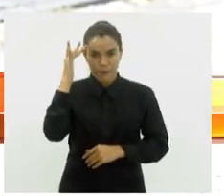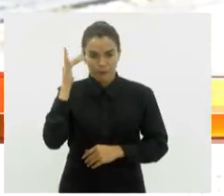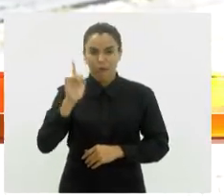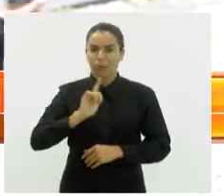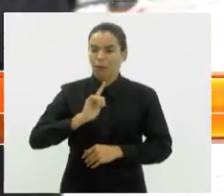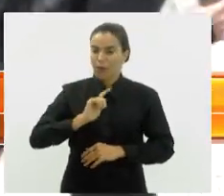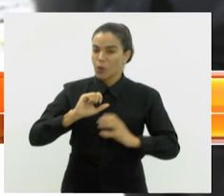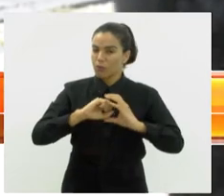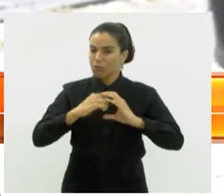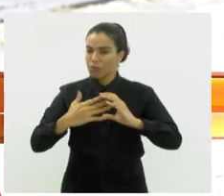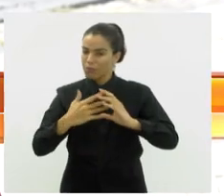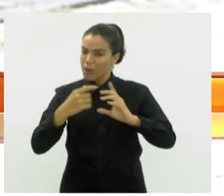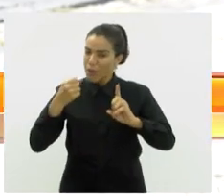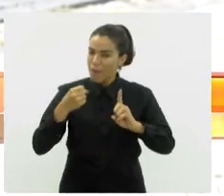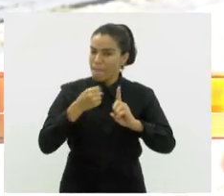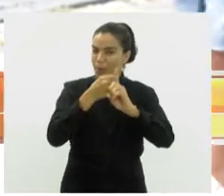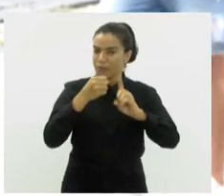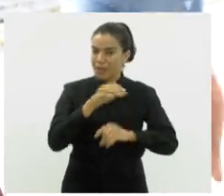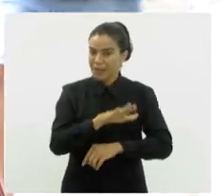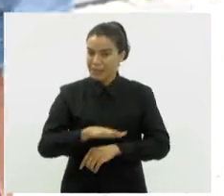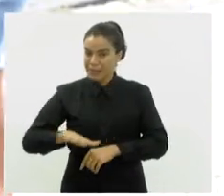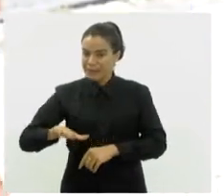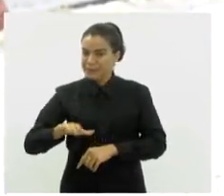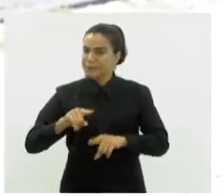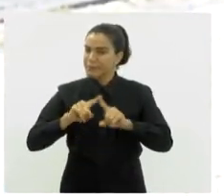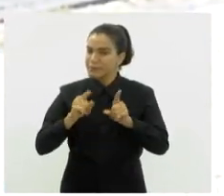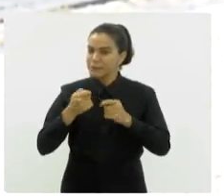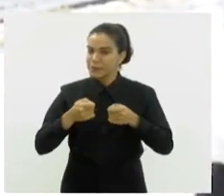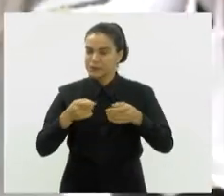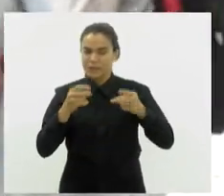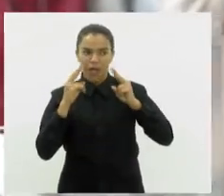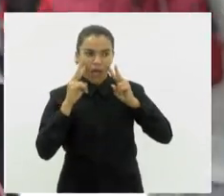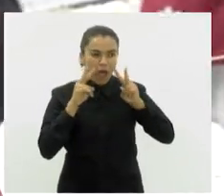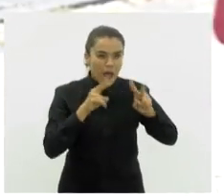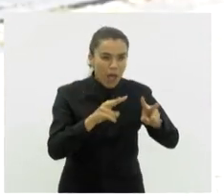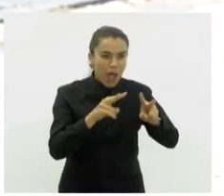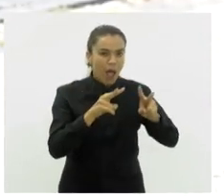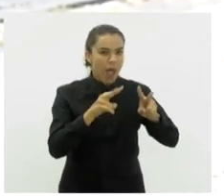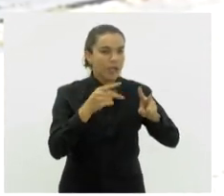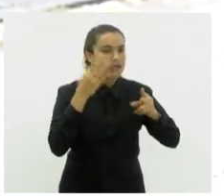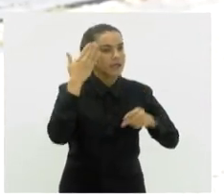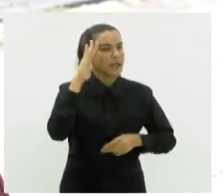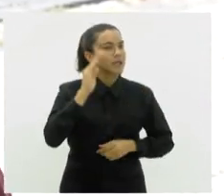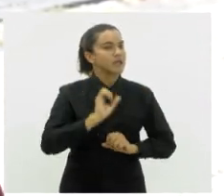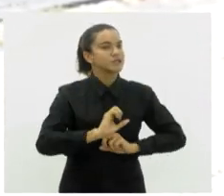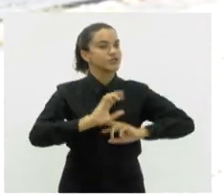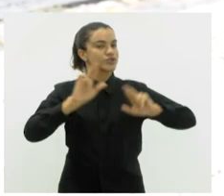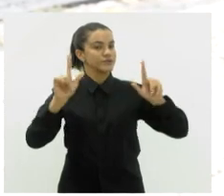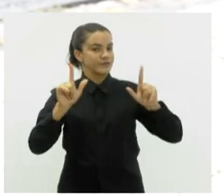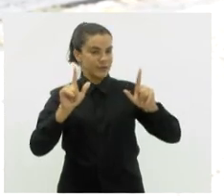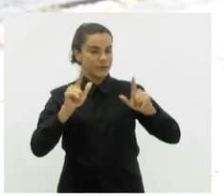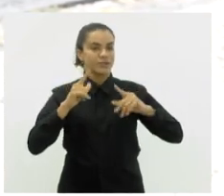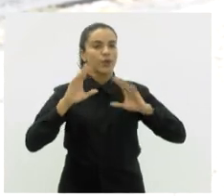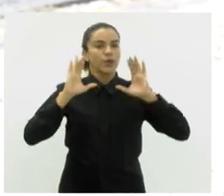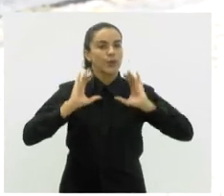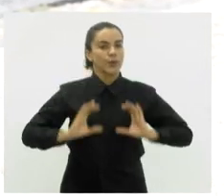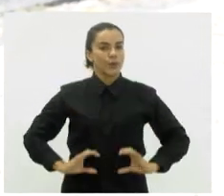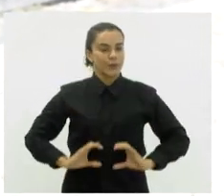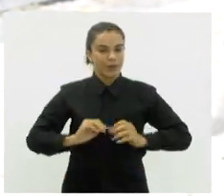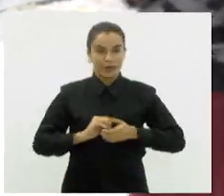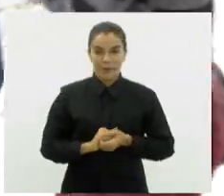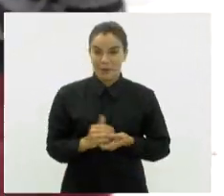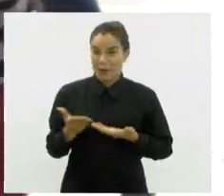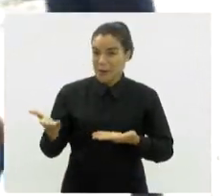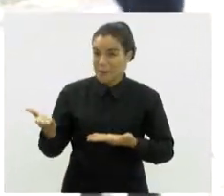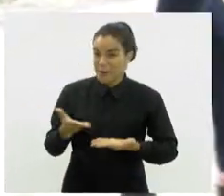sintomas são muito característicos da própria criança, né? Mas é preciso ter bastante atenção para diferenciar esse transtorno desse comportamento, né? Para tirar